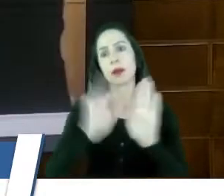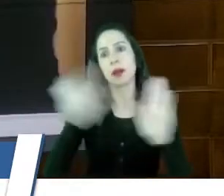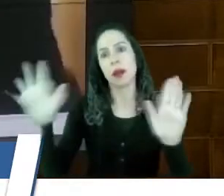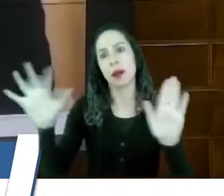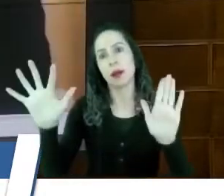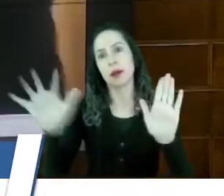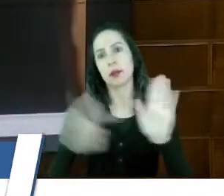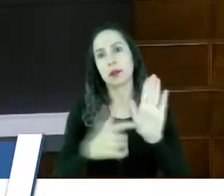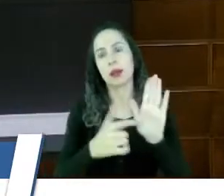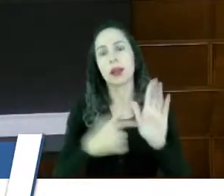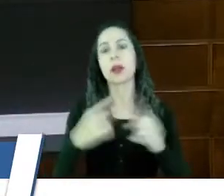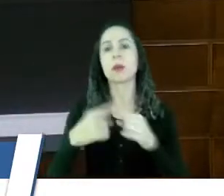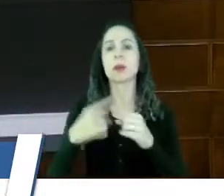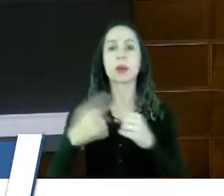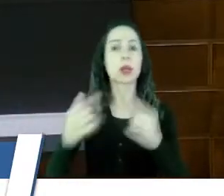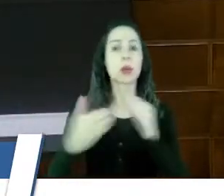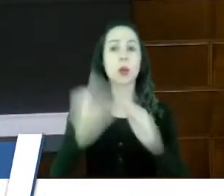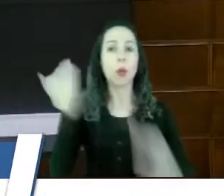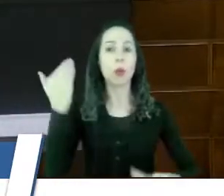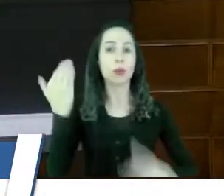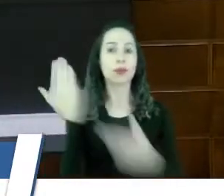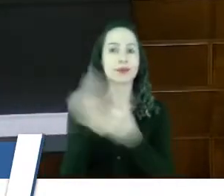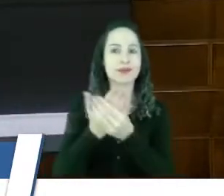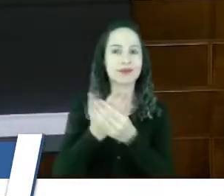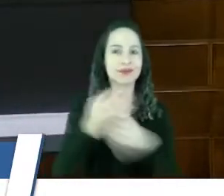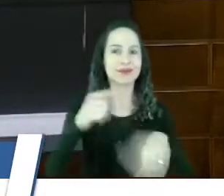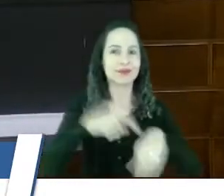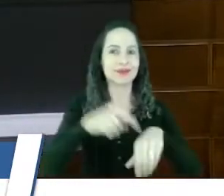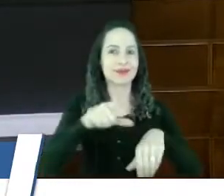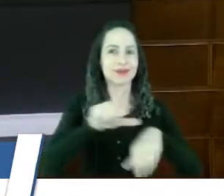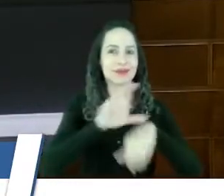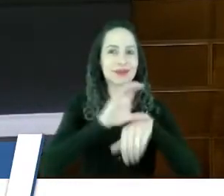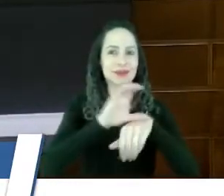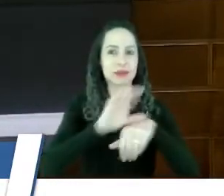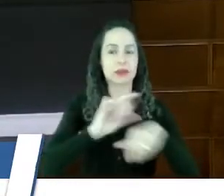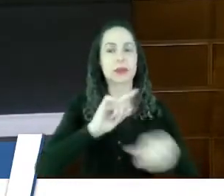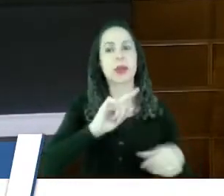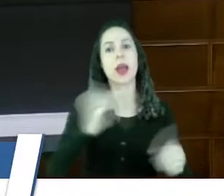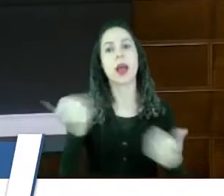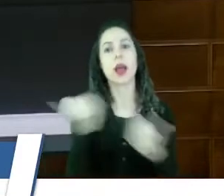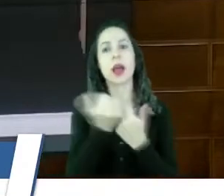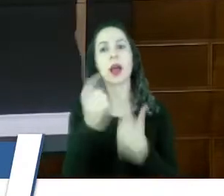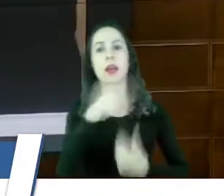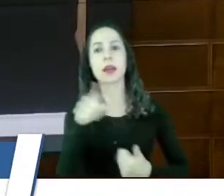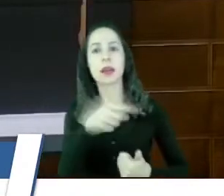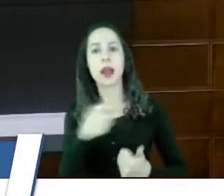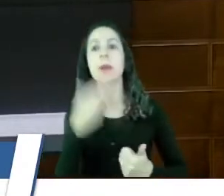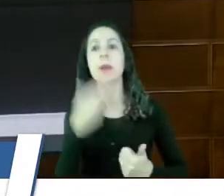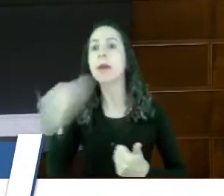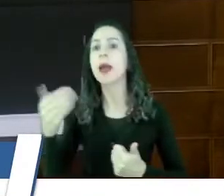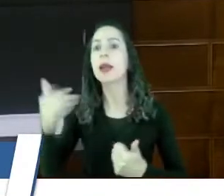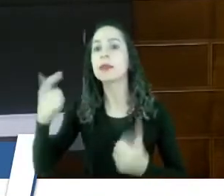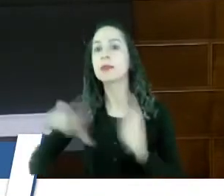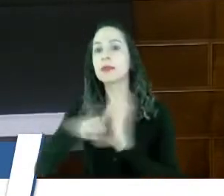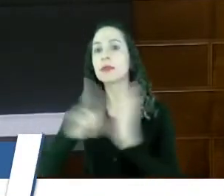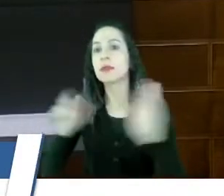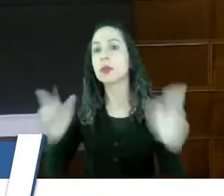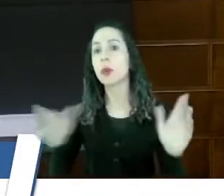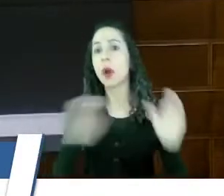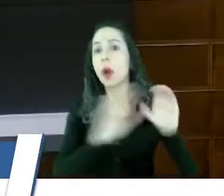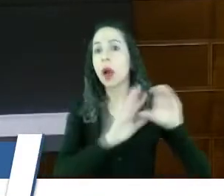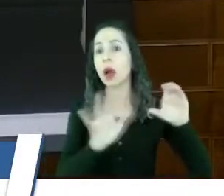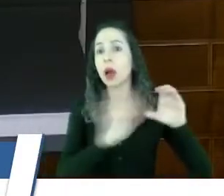da fraude processual. Quando se revoga uma lei e reedita outra com as mesmas características da lei